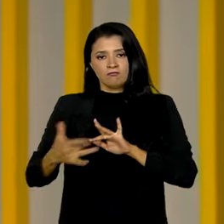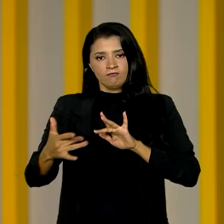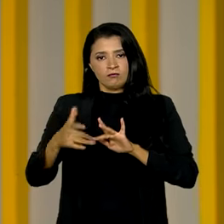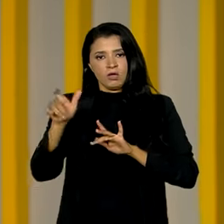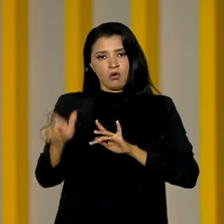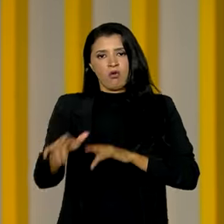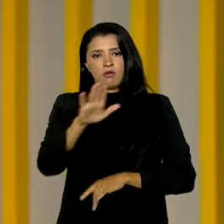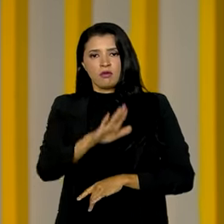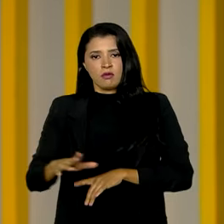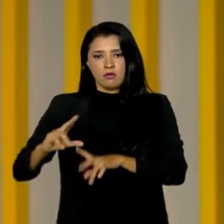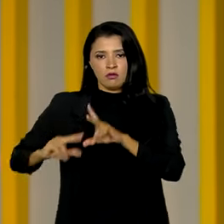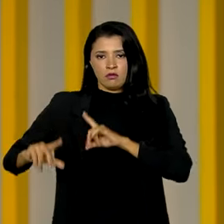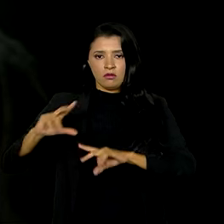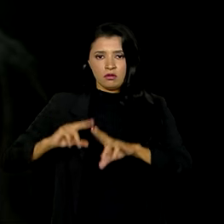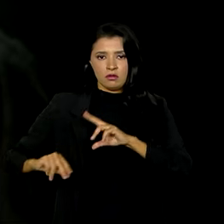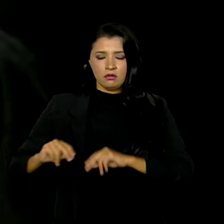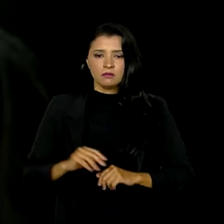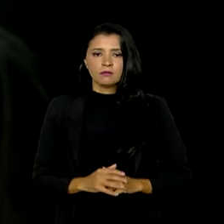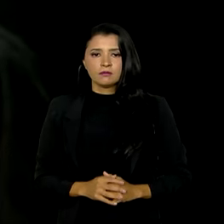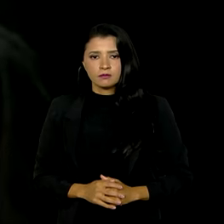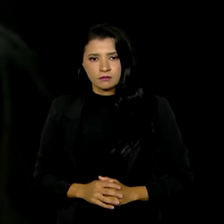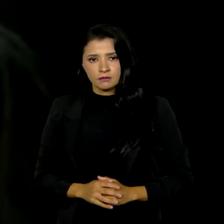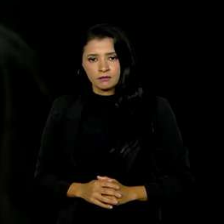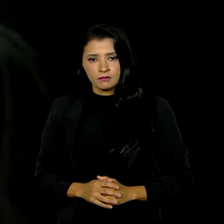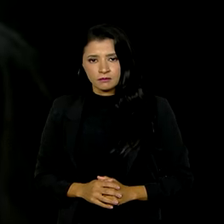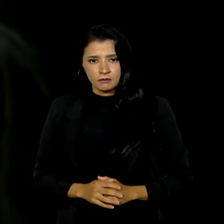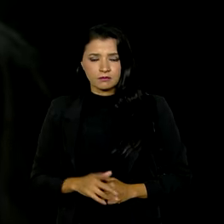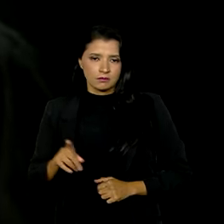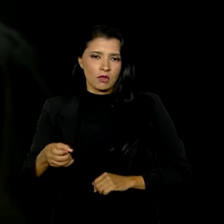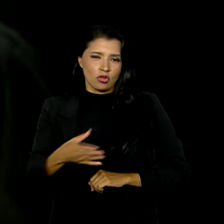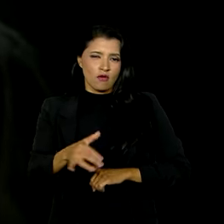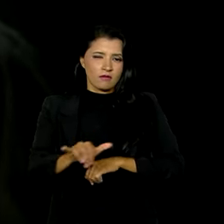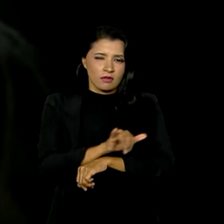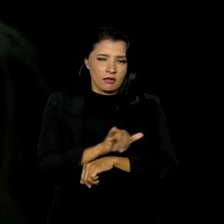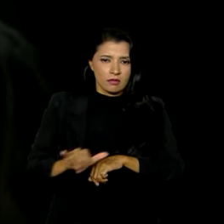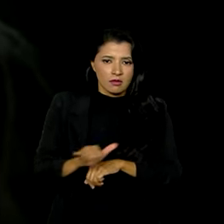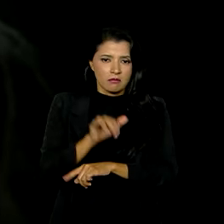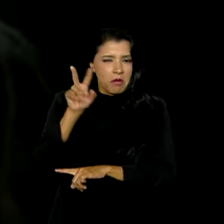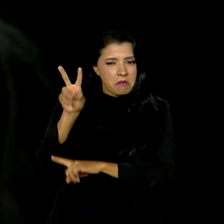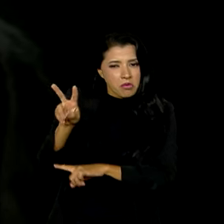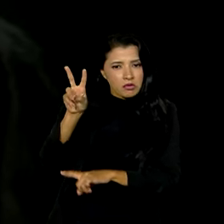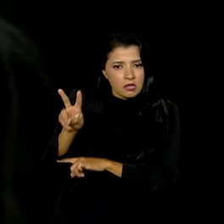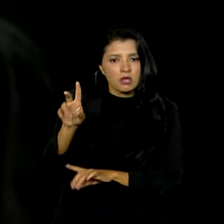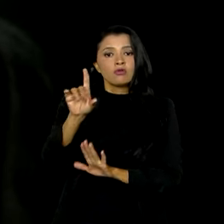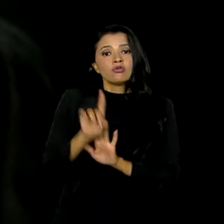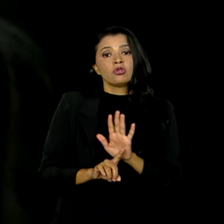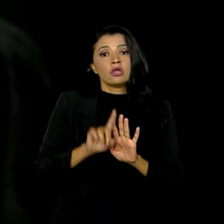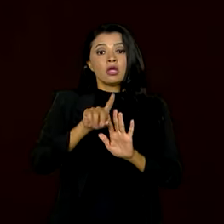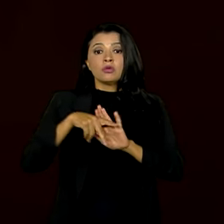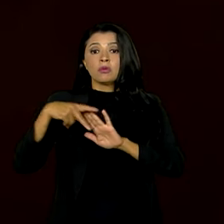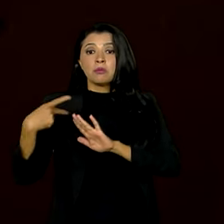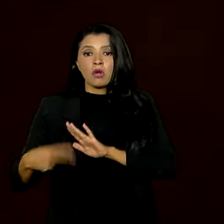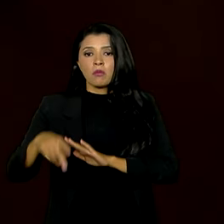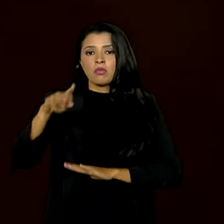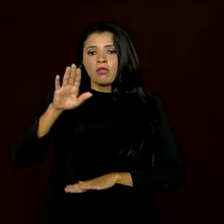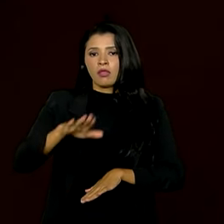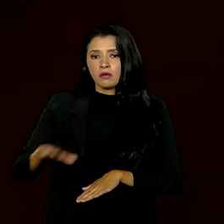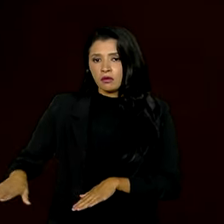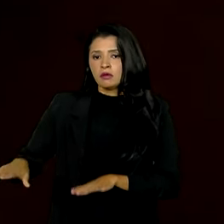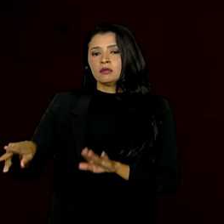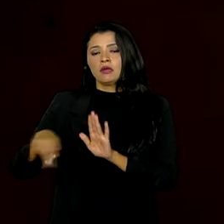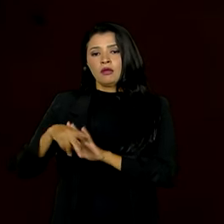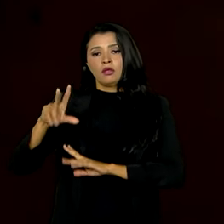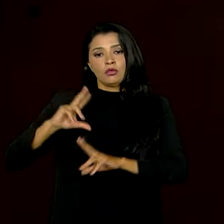com crianças e adolescentes. Novas medidas para a proteção dos direitos das crianças e adolescentes,